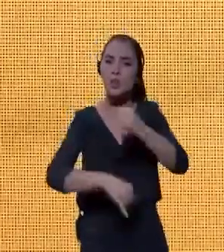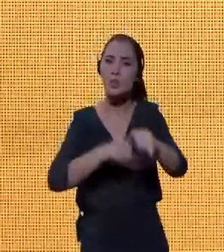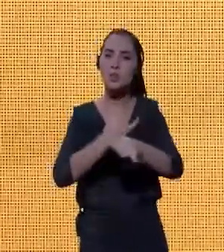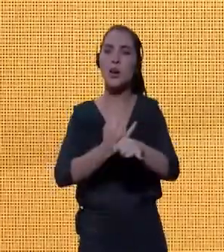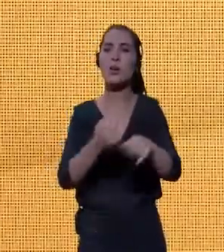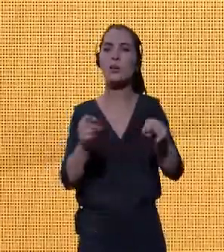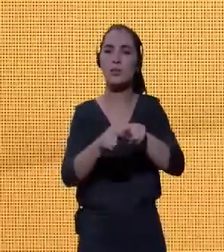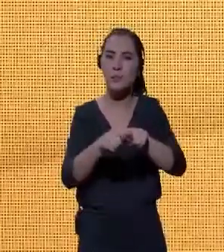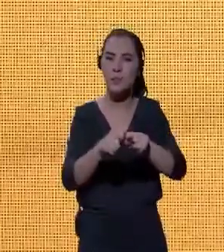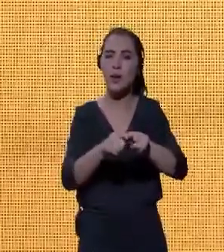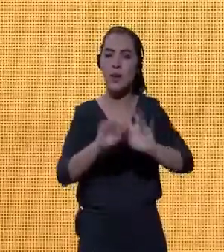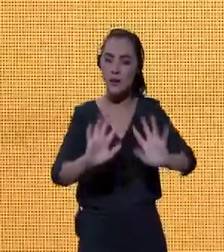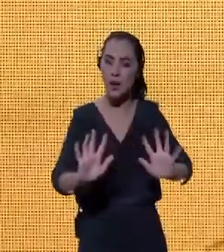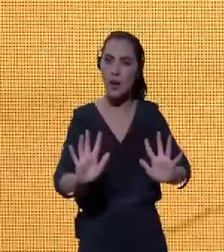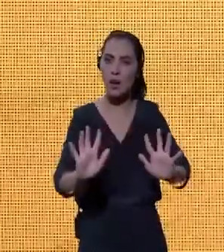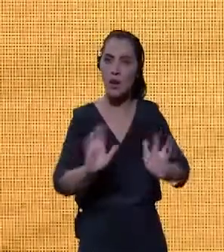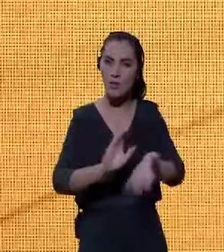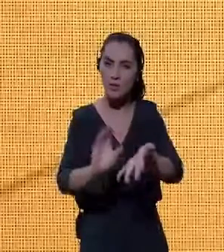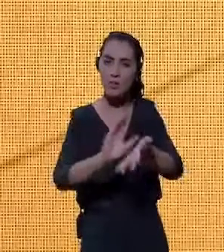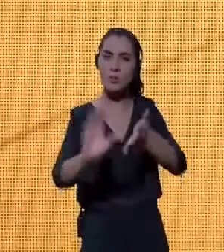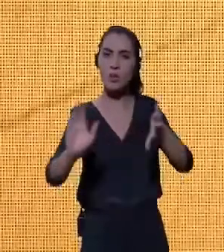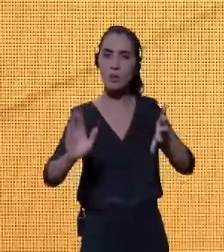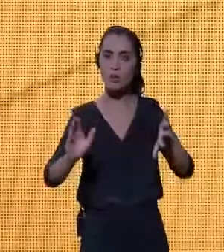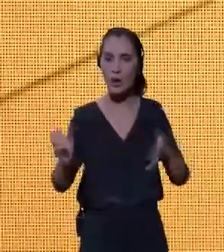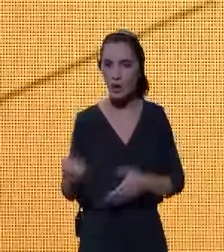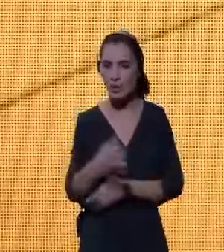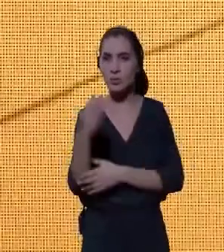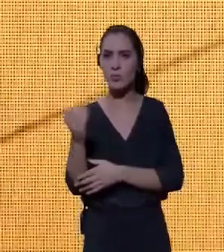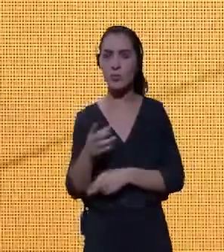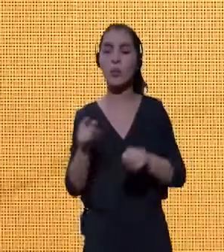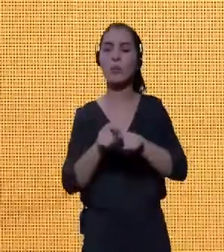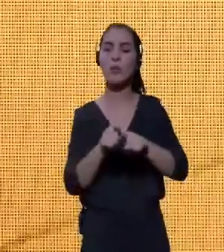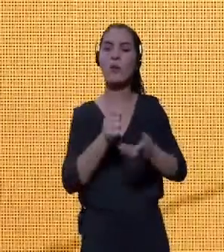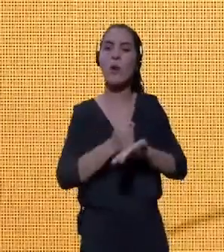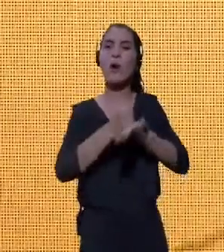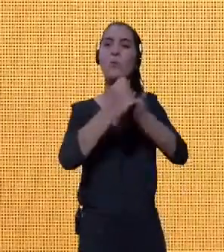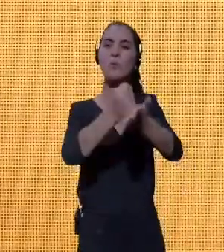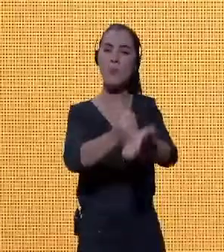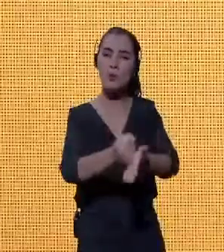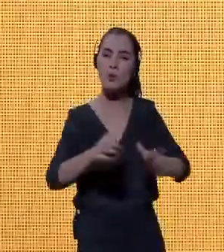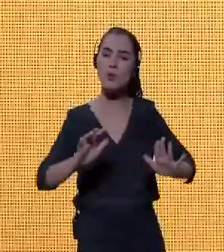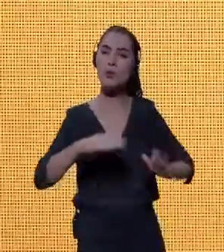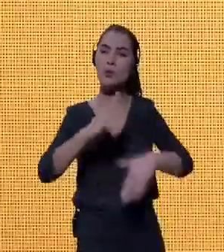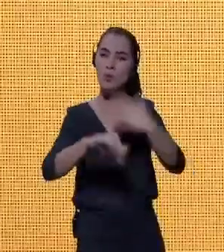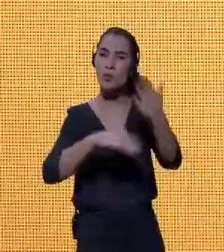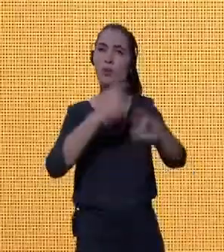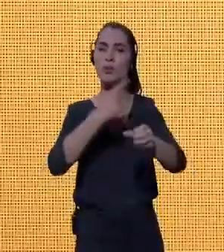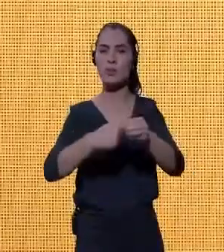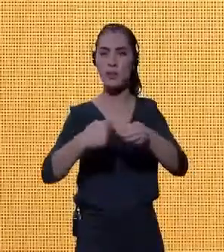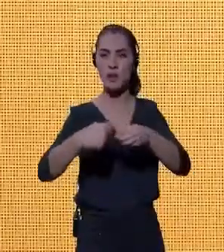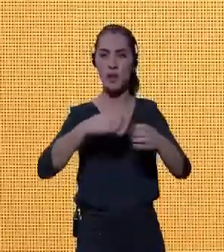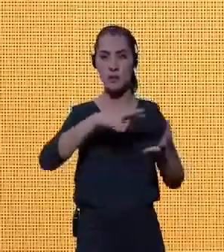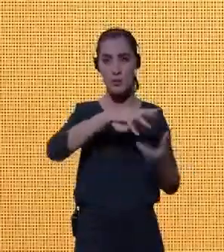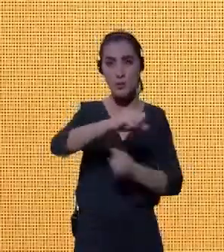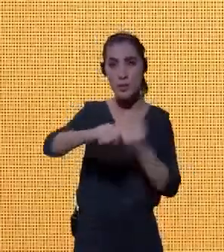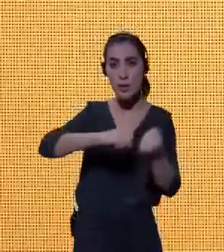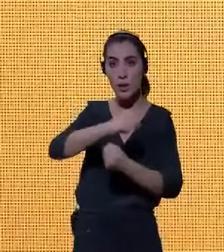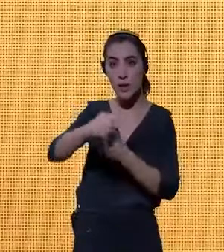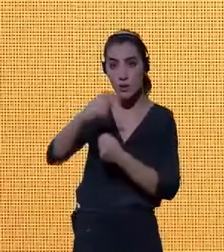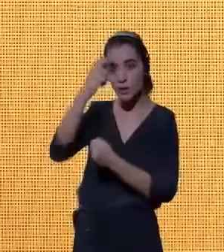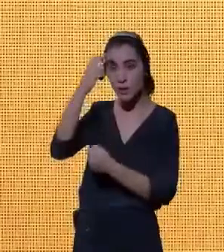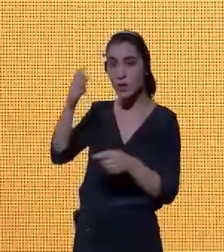inovação, também no apoio ao desenvolvimento de cidades sustentáveis e inteligentes e também ao agronegócio,